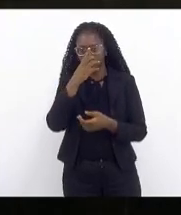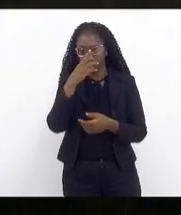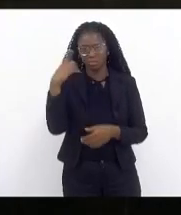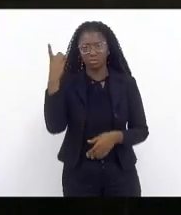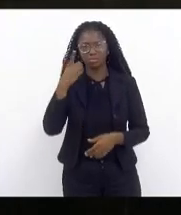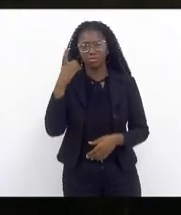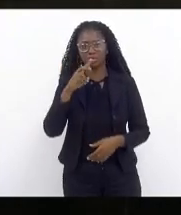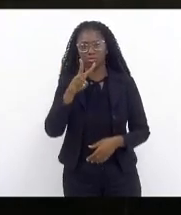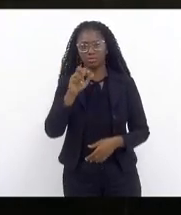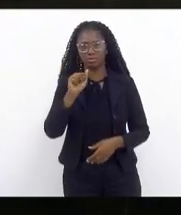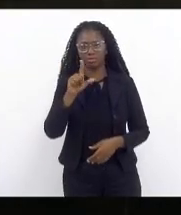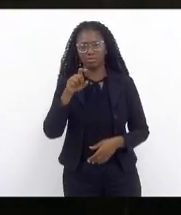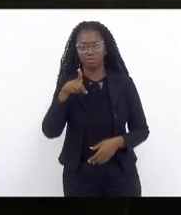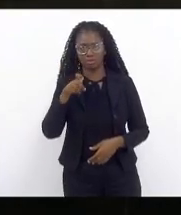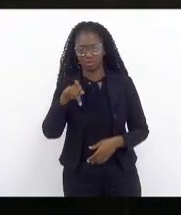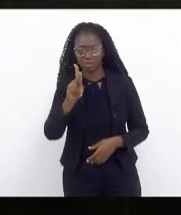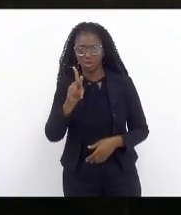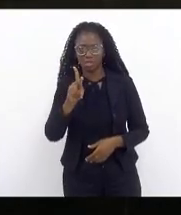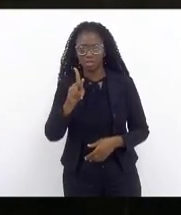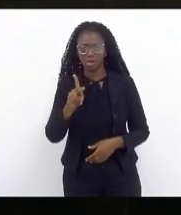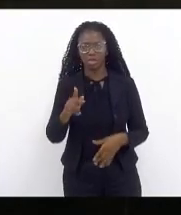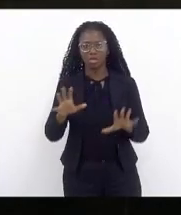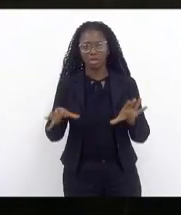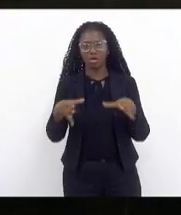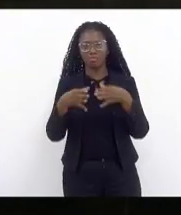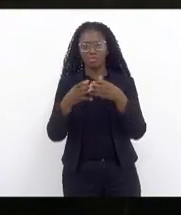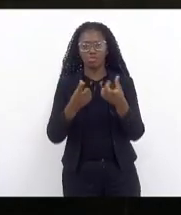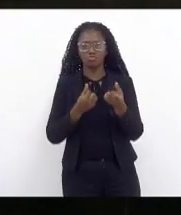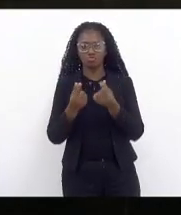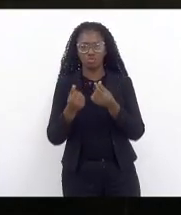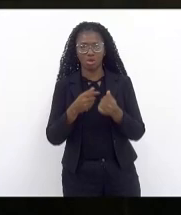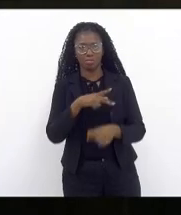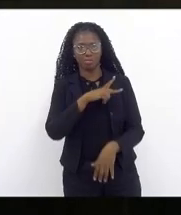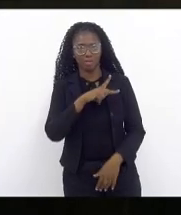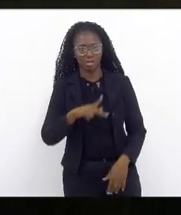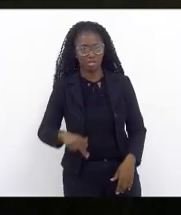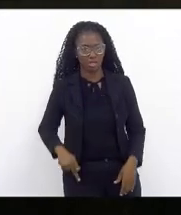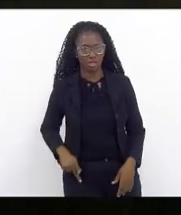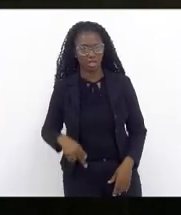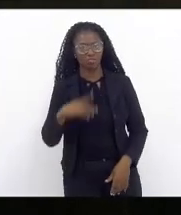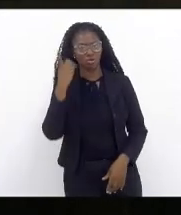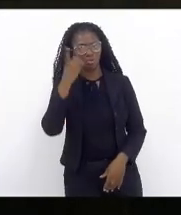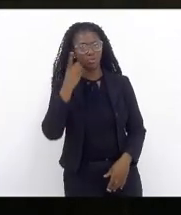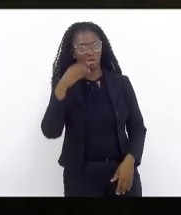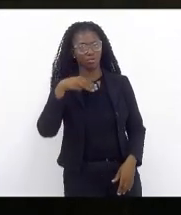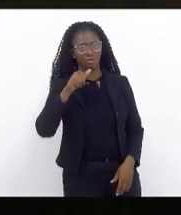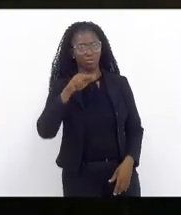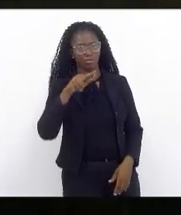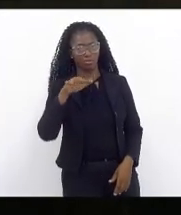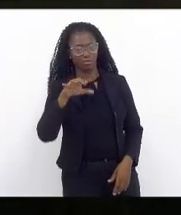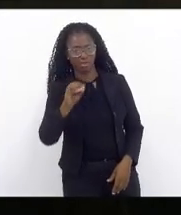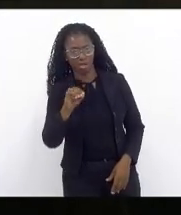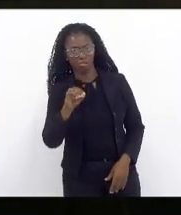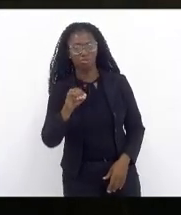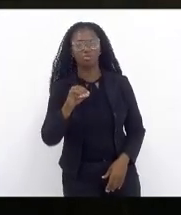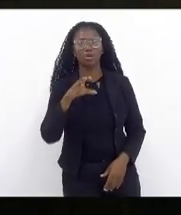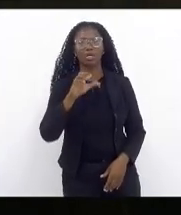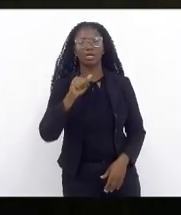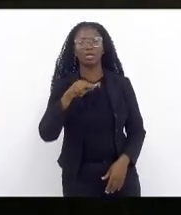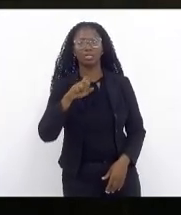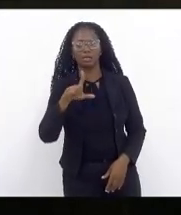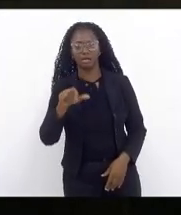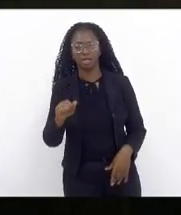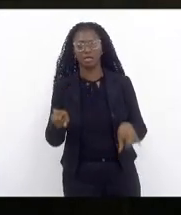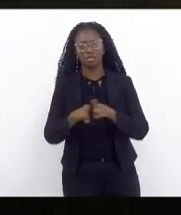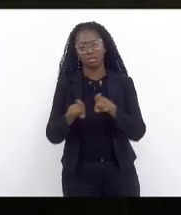Valdeck na comissão de orçamento presidida pelo deputado Márcio Canella e conjuntamente com a comissão de